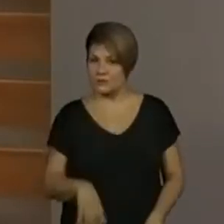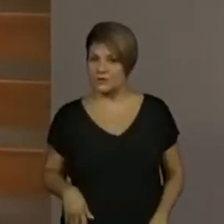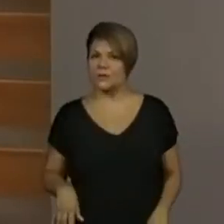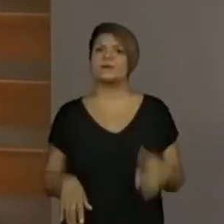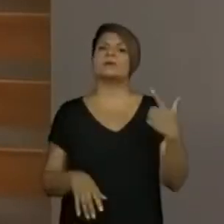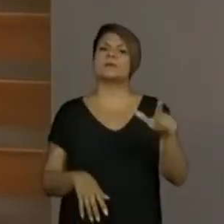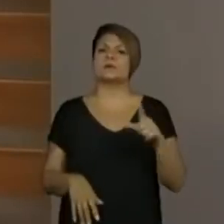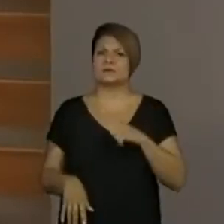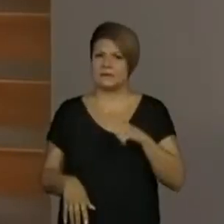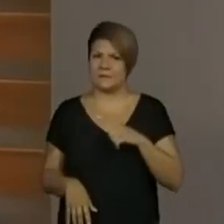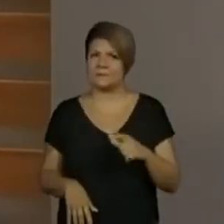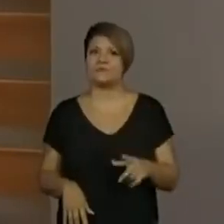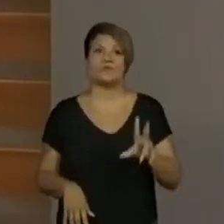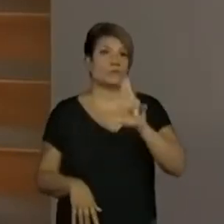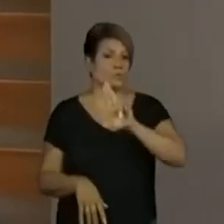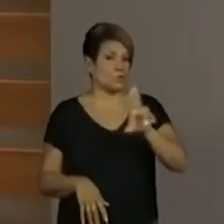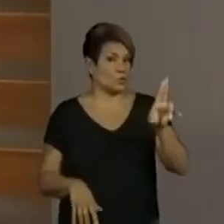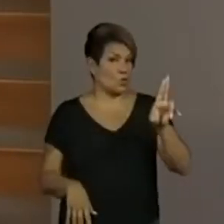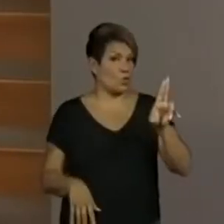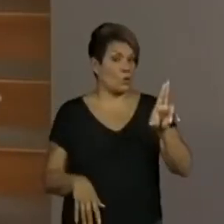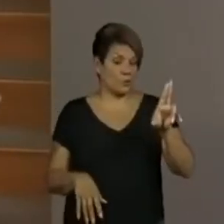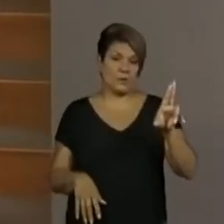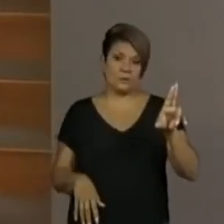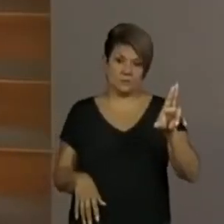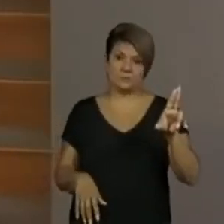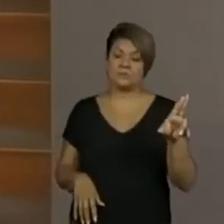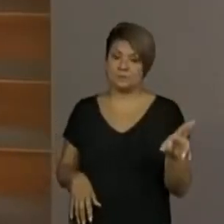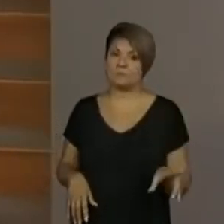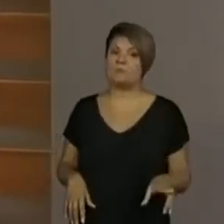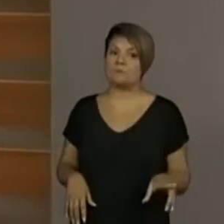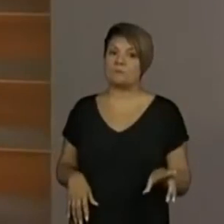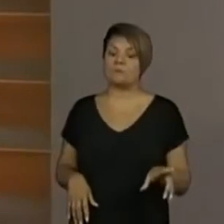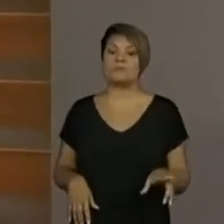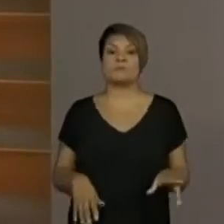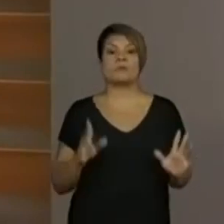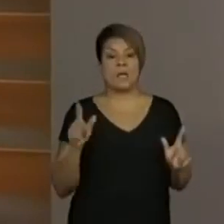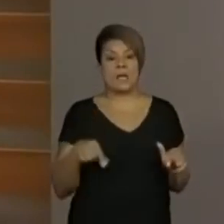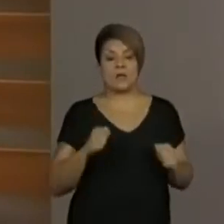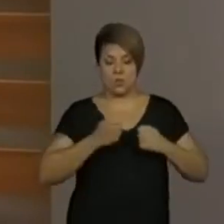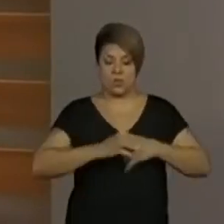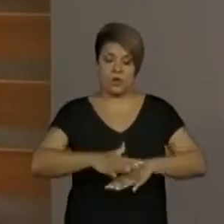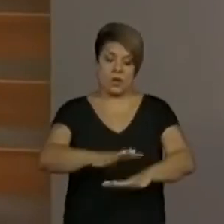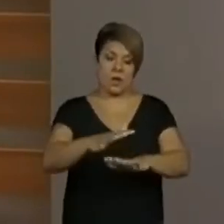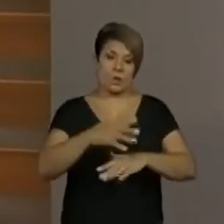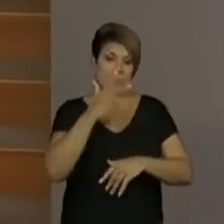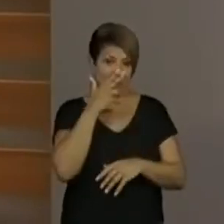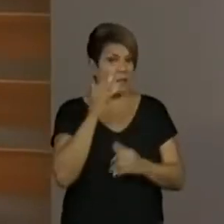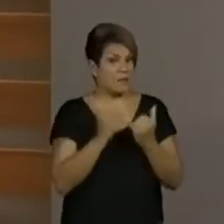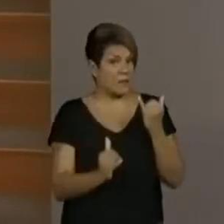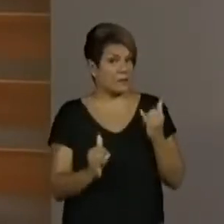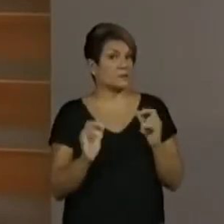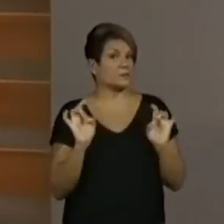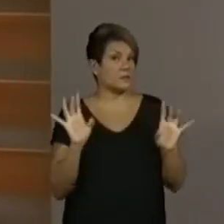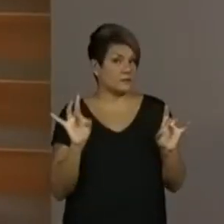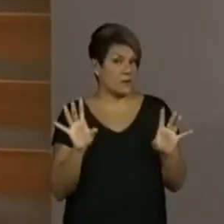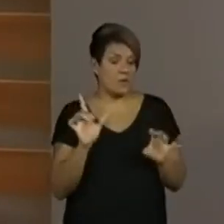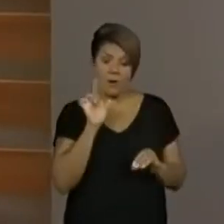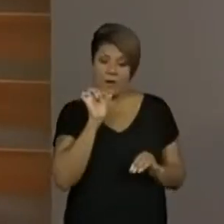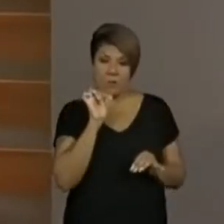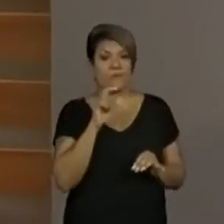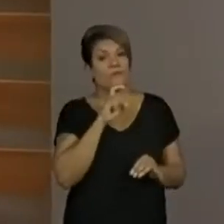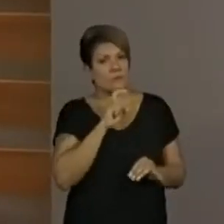gente já sabe que o nome do reino era porque tinha um lindo lago que parecia especial. Até então, a gente não sabia o que que tinha.